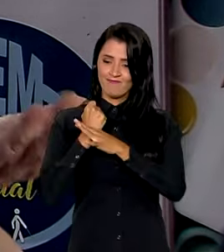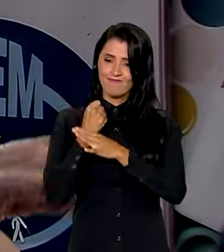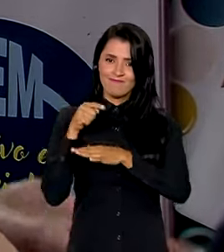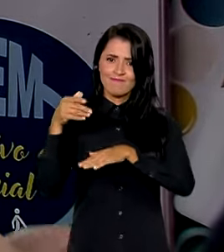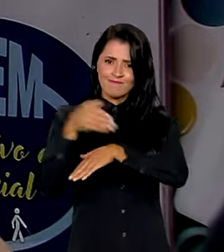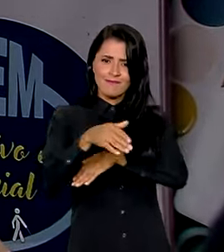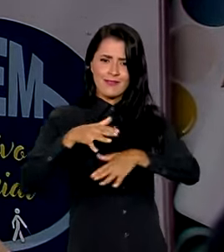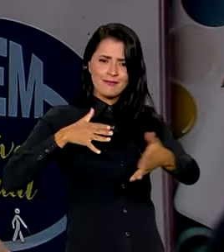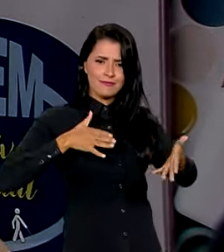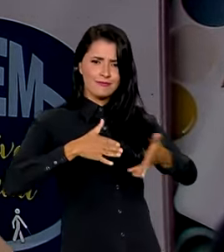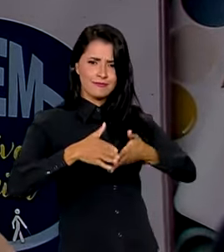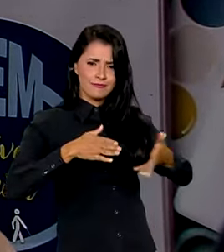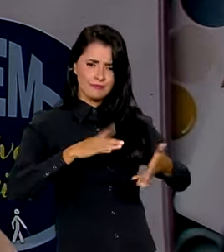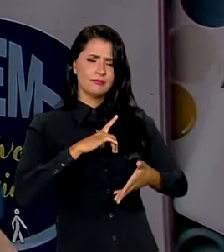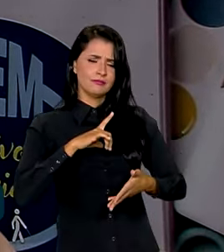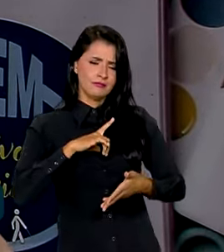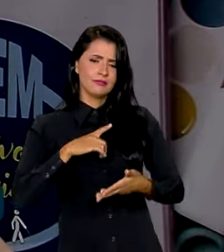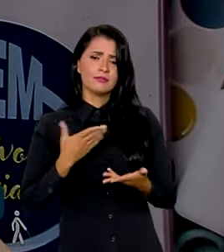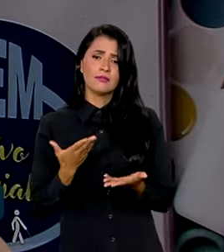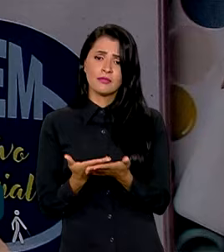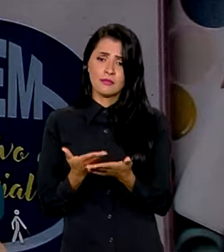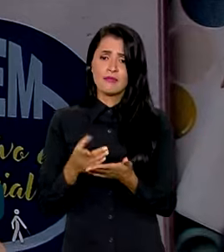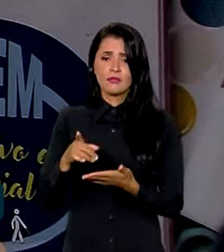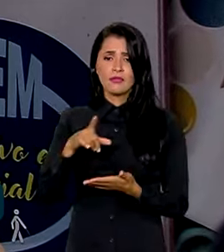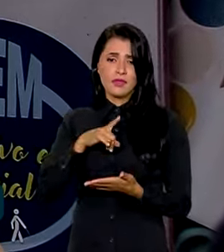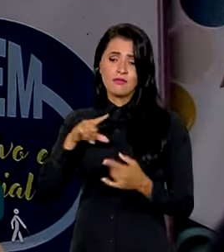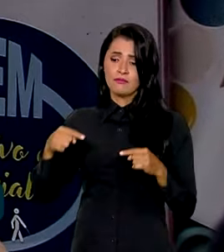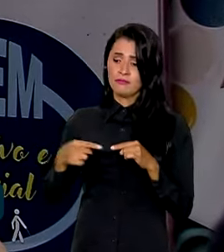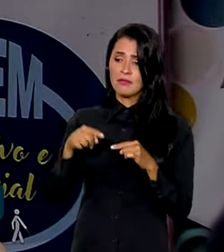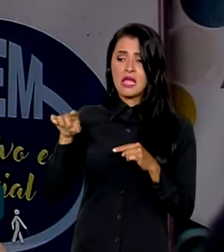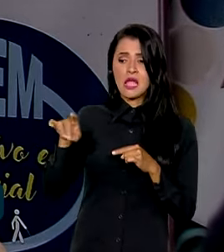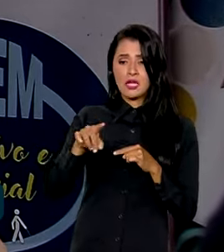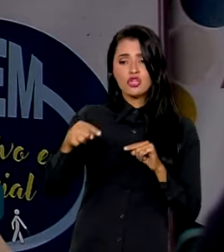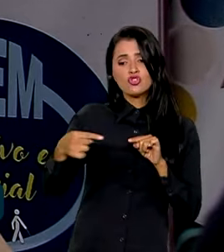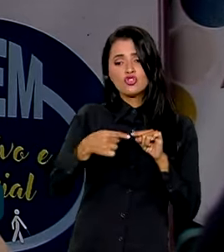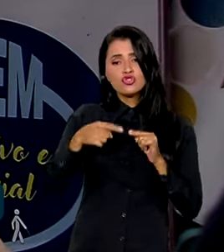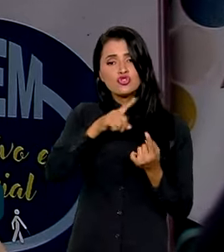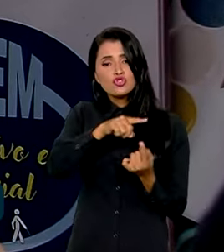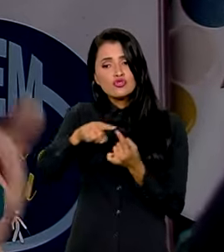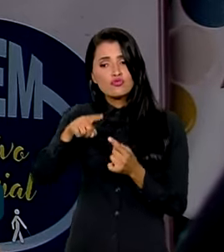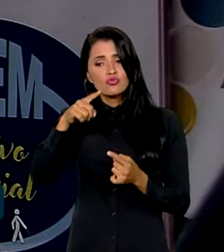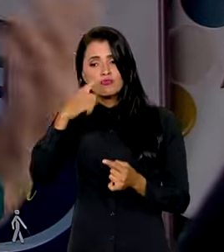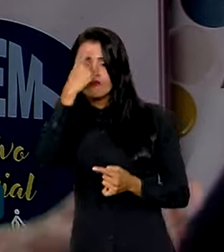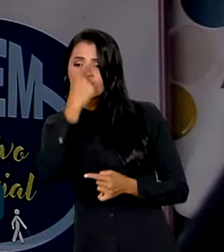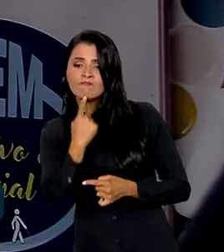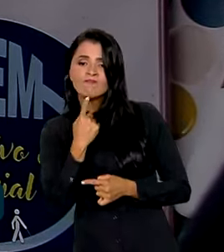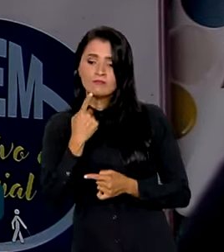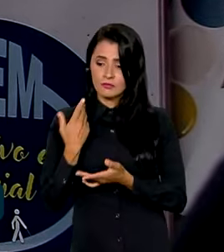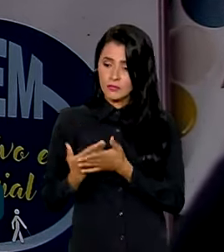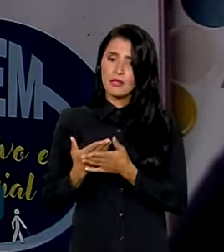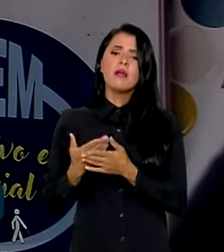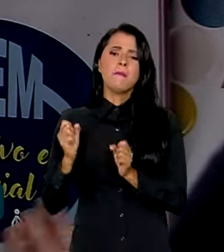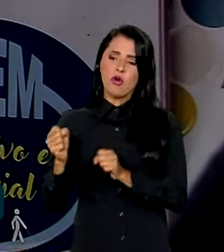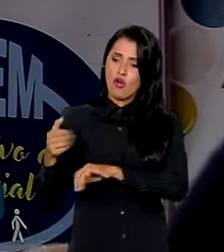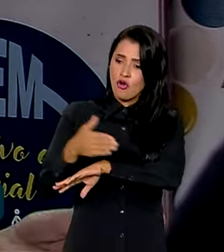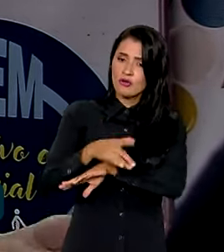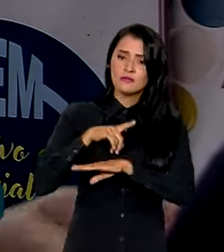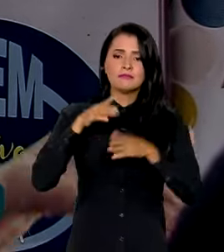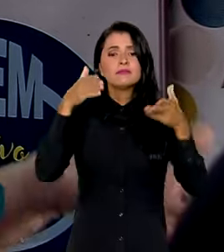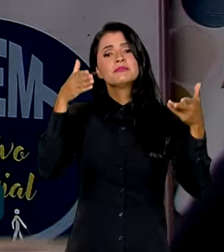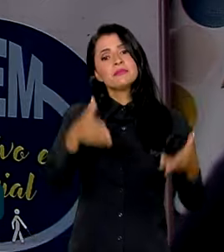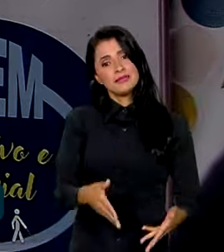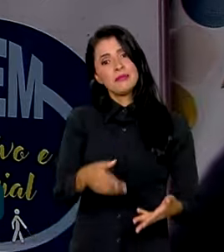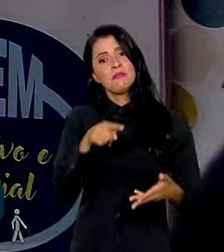a acessibilidade, de acordo com cada especificidade de cada estudante, para que eles possam vir a participar